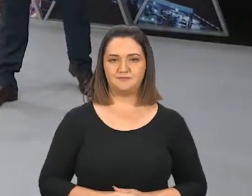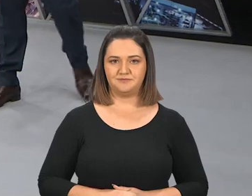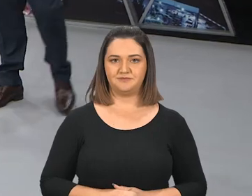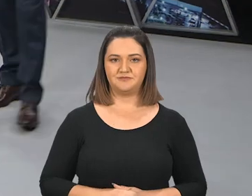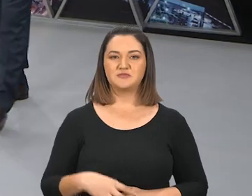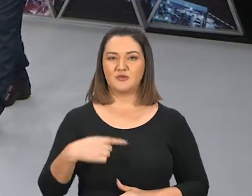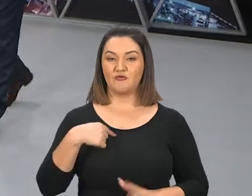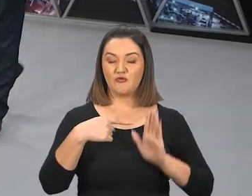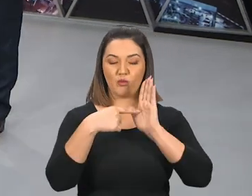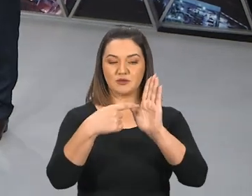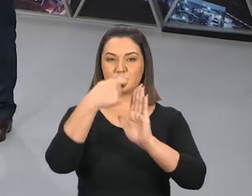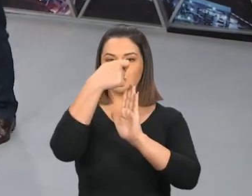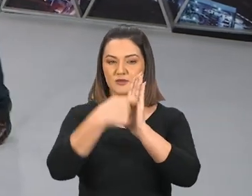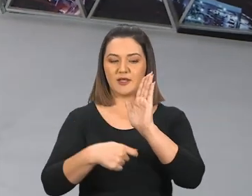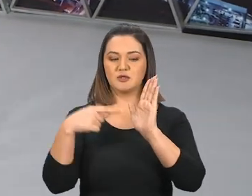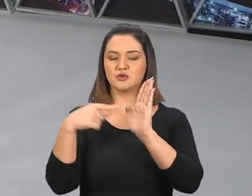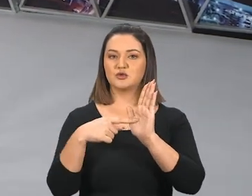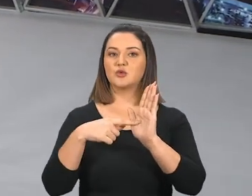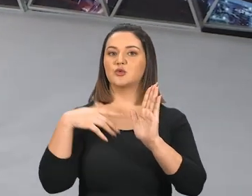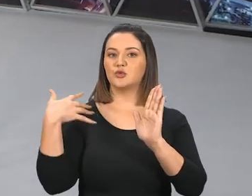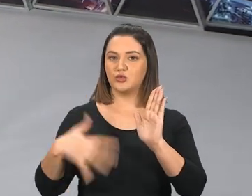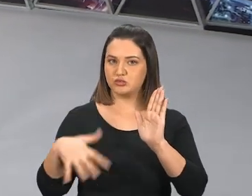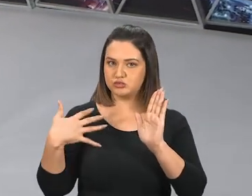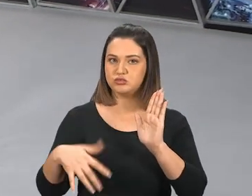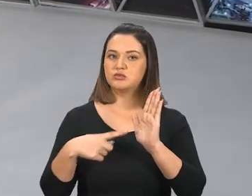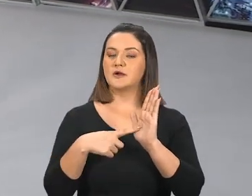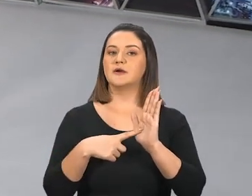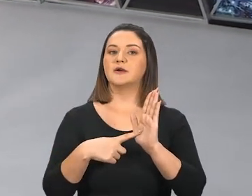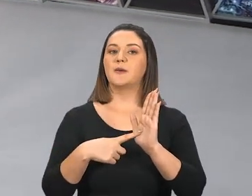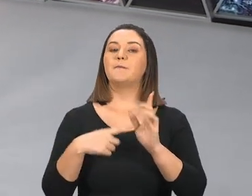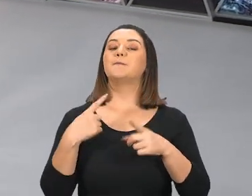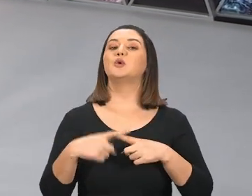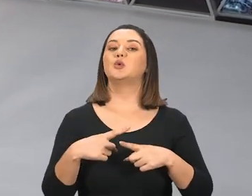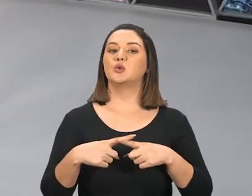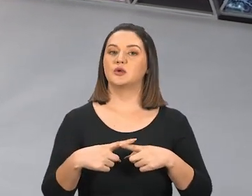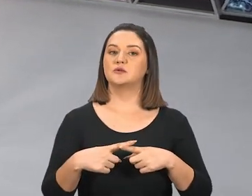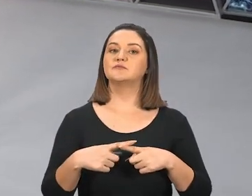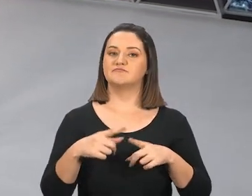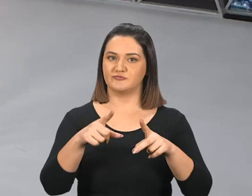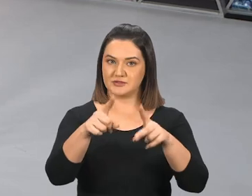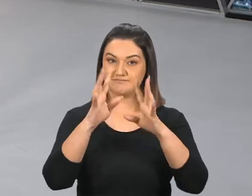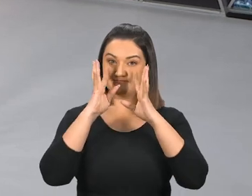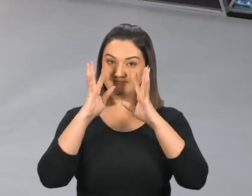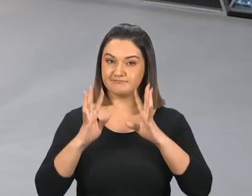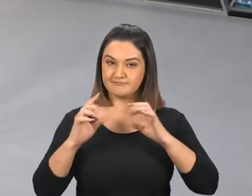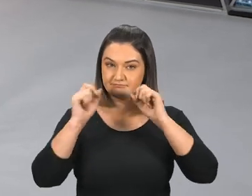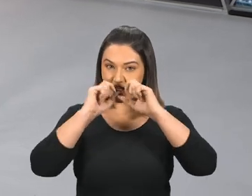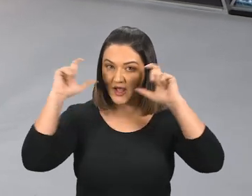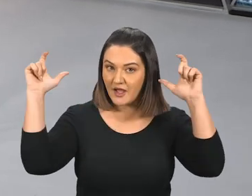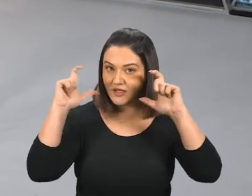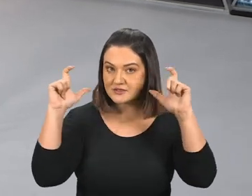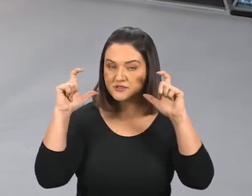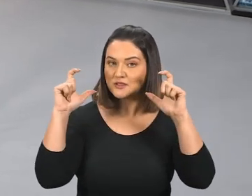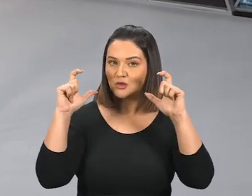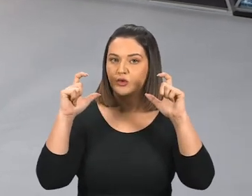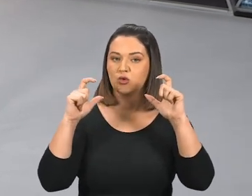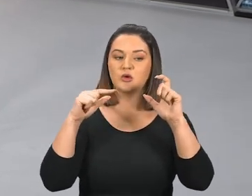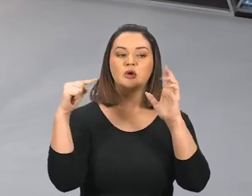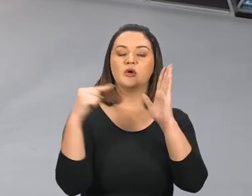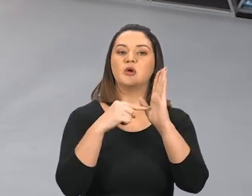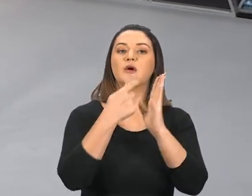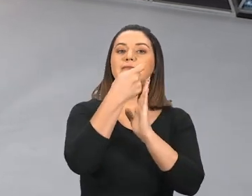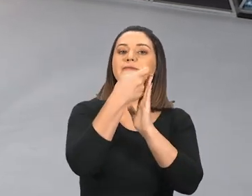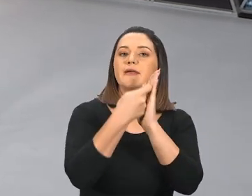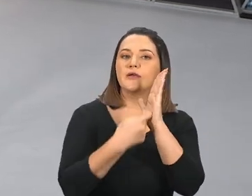Eu vou lhe mostrar, texto, Que é um texto tremendaço, Por isso, Eu chamo a sua atenção, Para